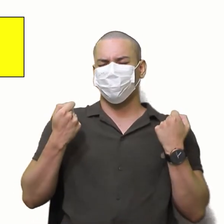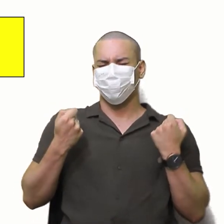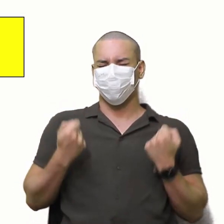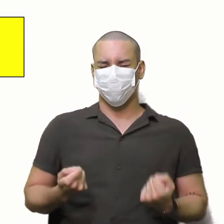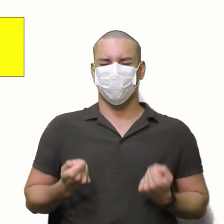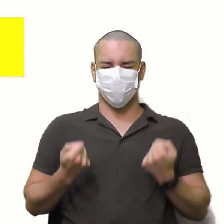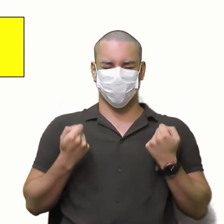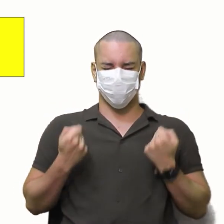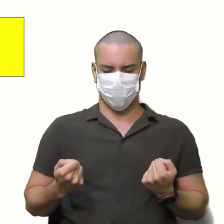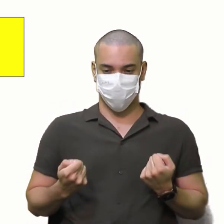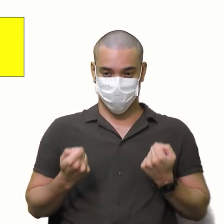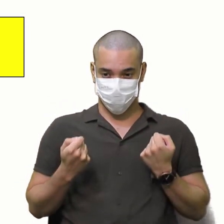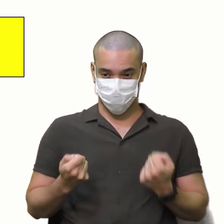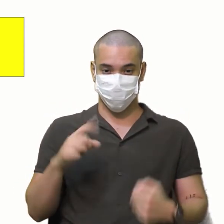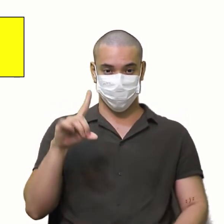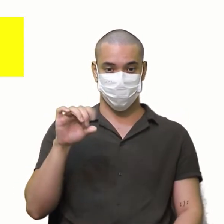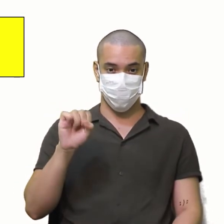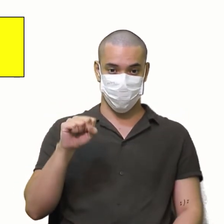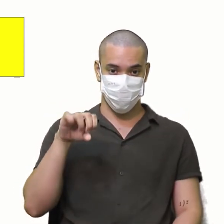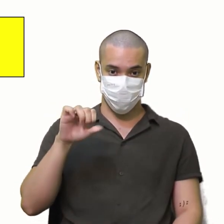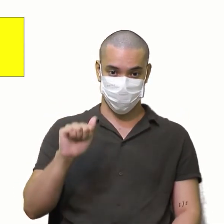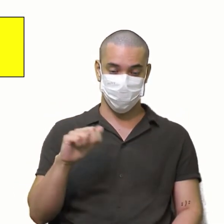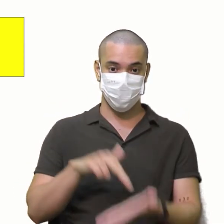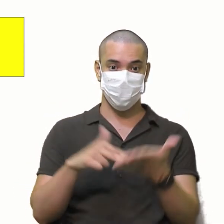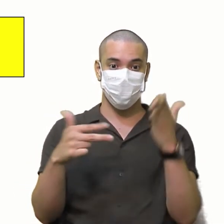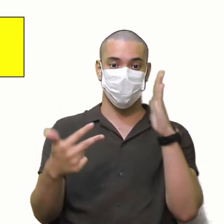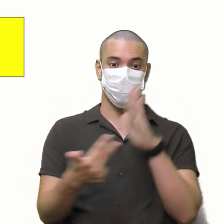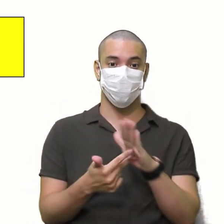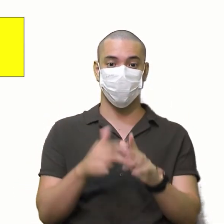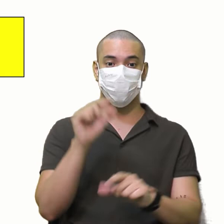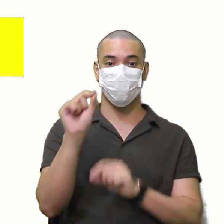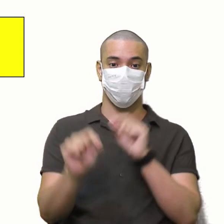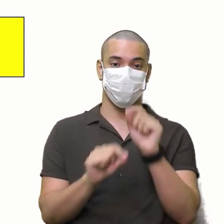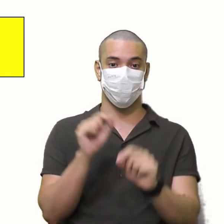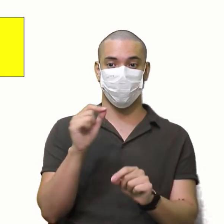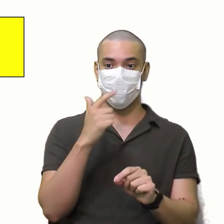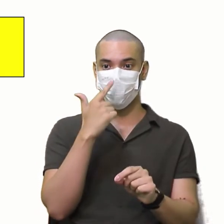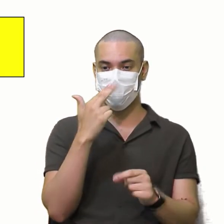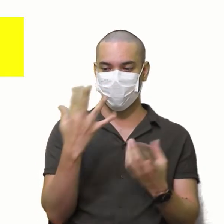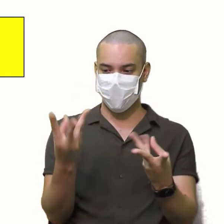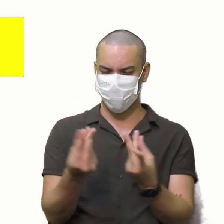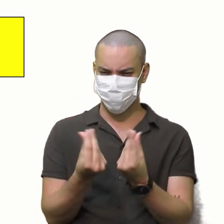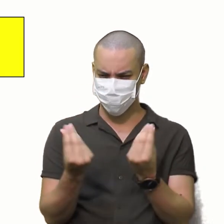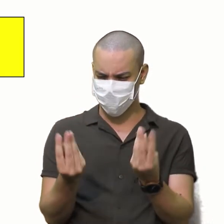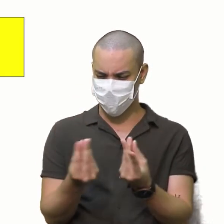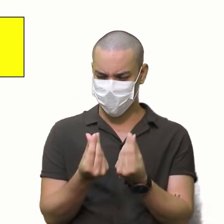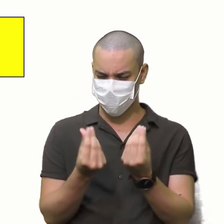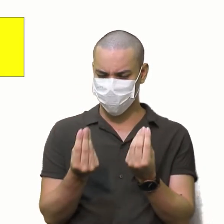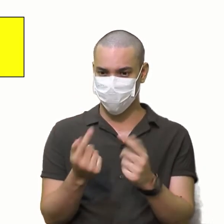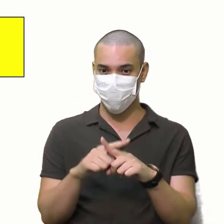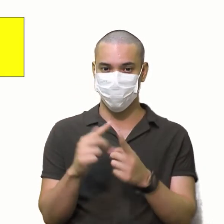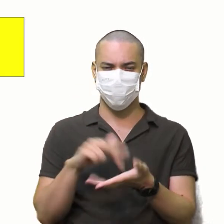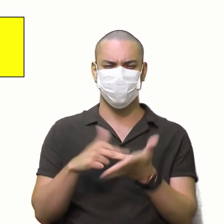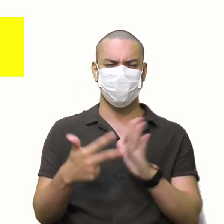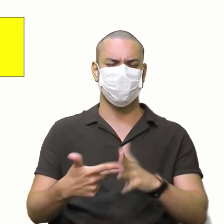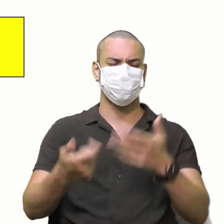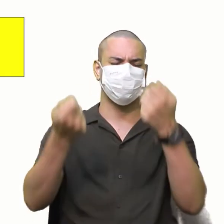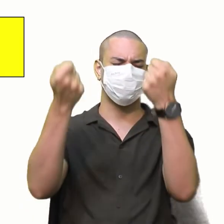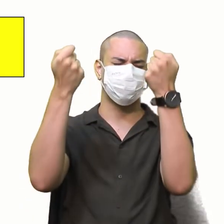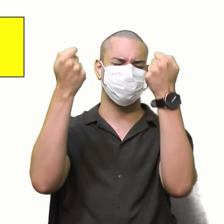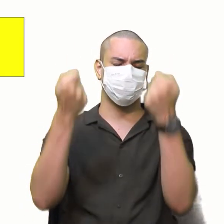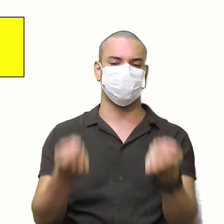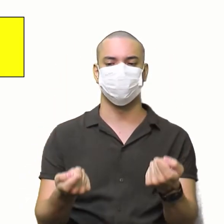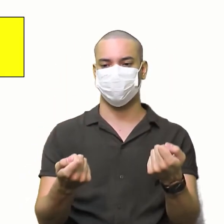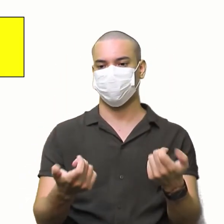O significa isso? Né? Densidade tem a ver Com aquela textura Vamos dizer assim Ela é pesada